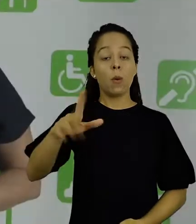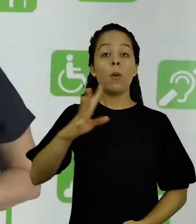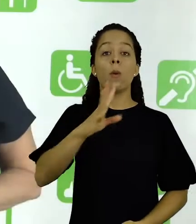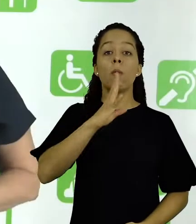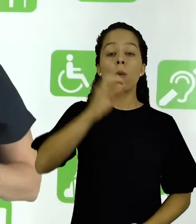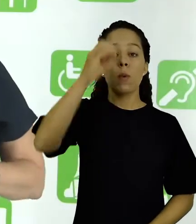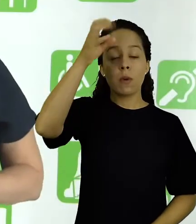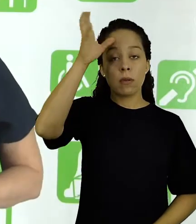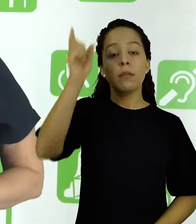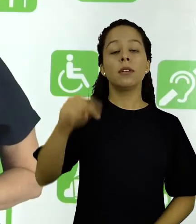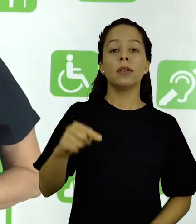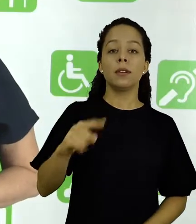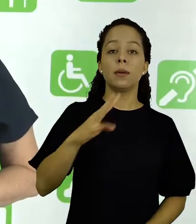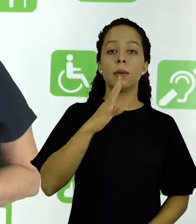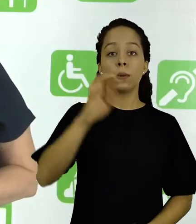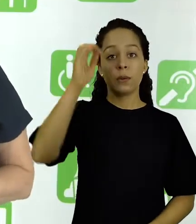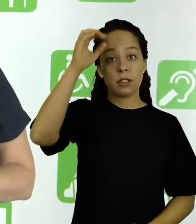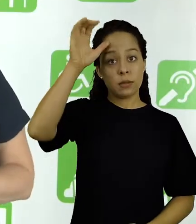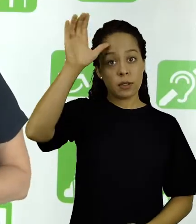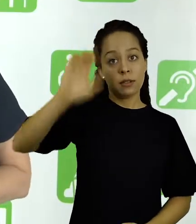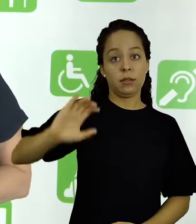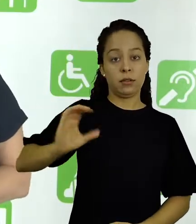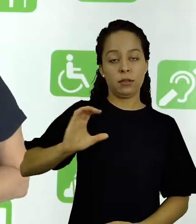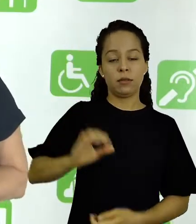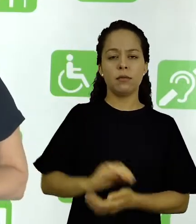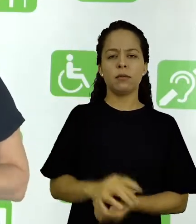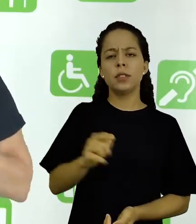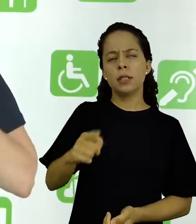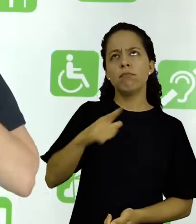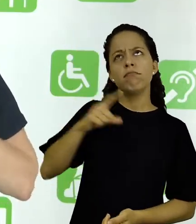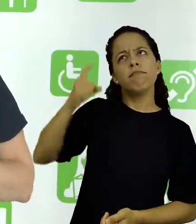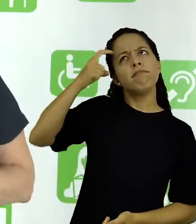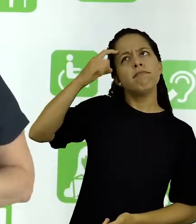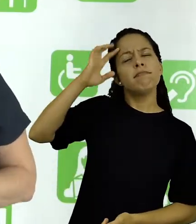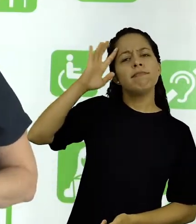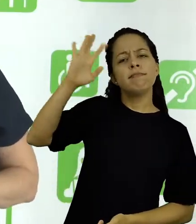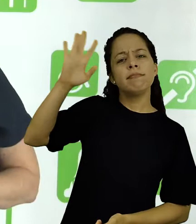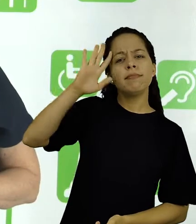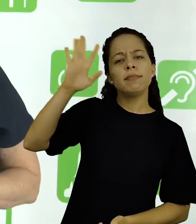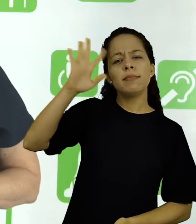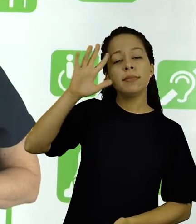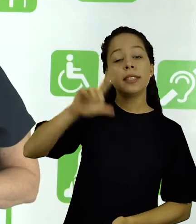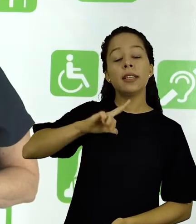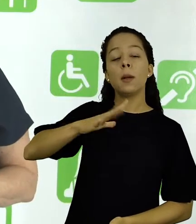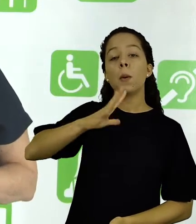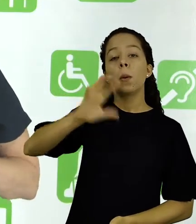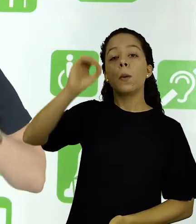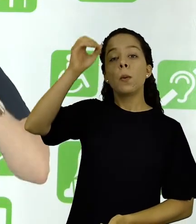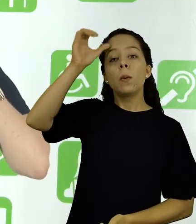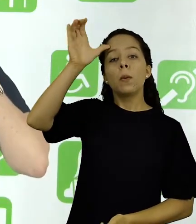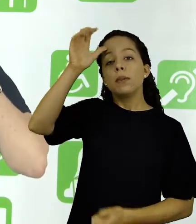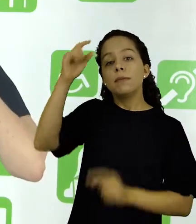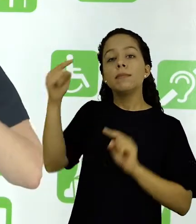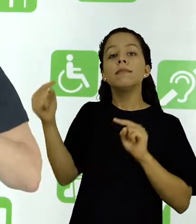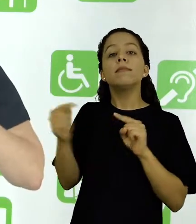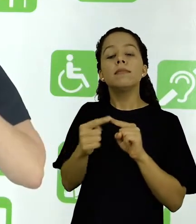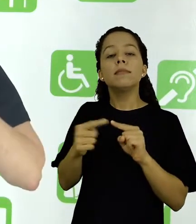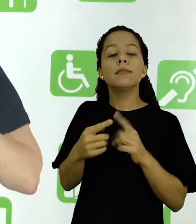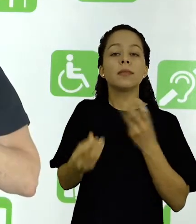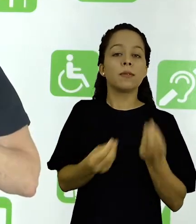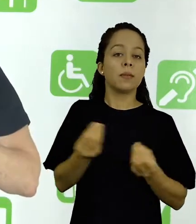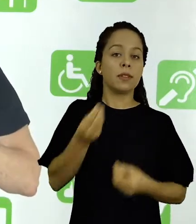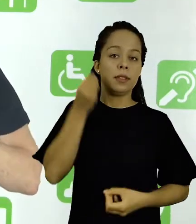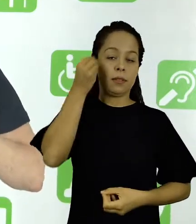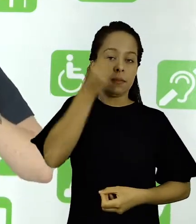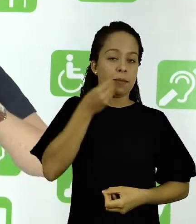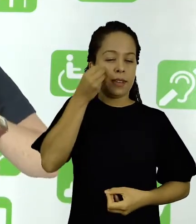O próximo conhecimento é o conhecimento científico. Quando a gente pensa em conhecimento científico, você só imagina aquele conhecimento